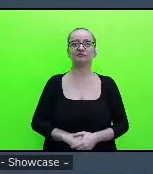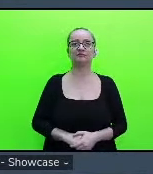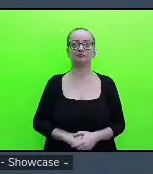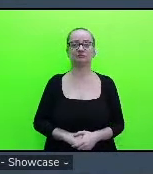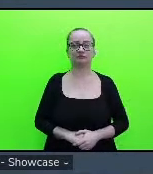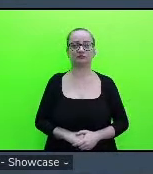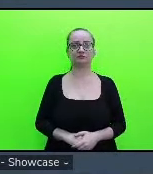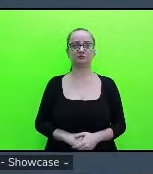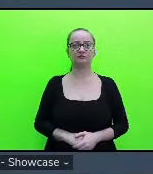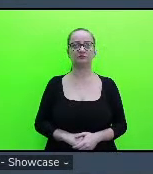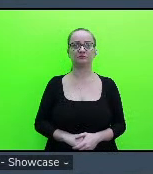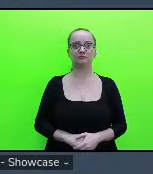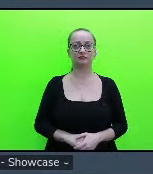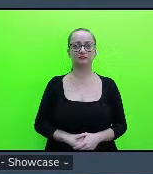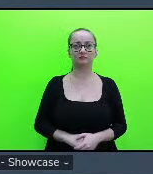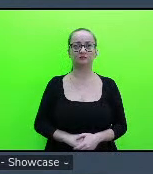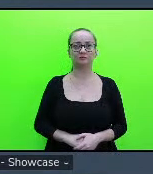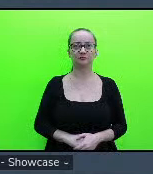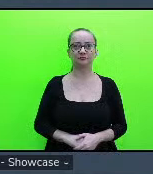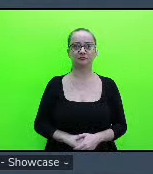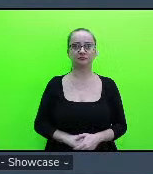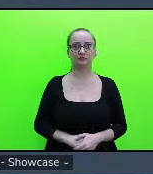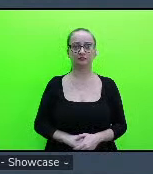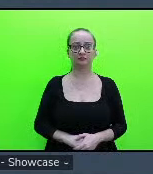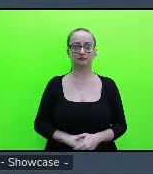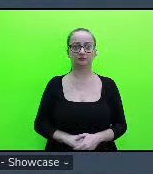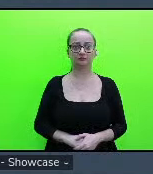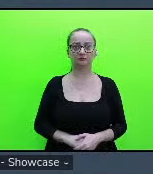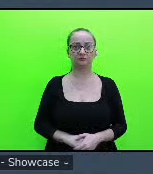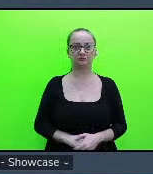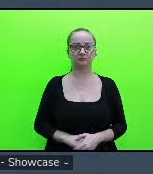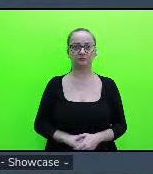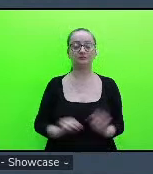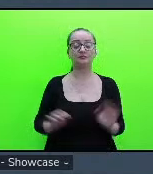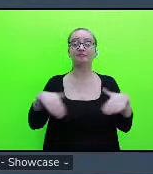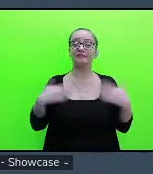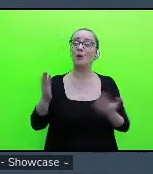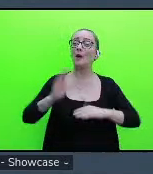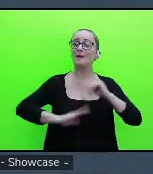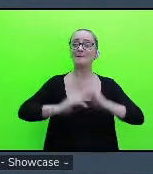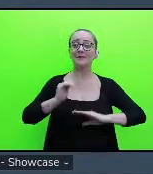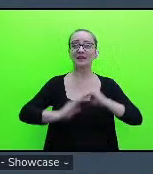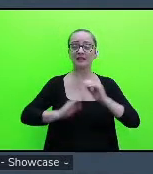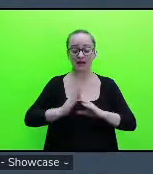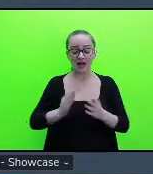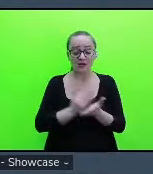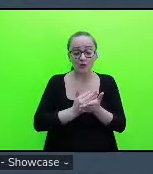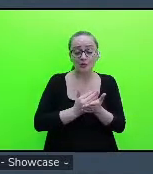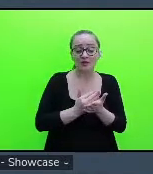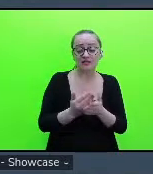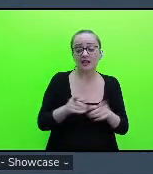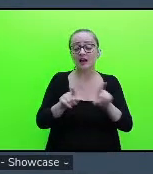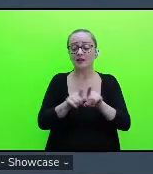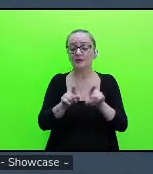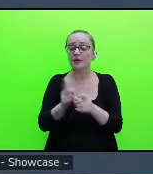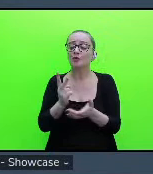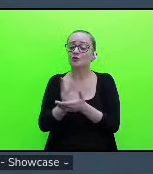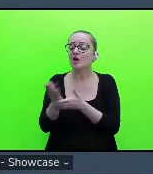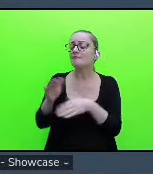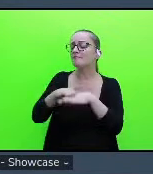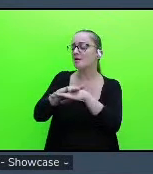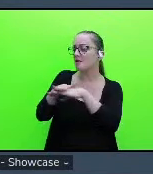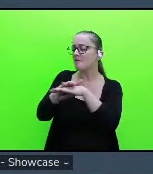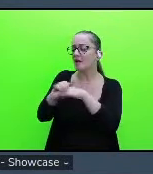então as habilidades de iniciar e manter conversação dizer não